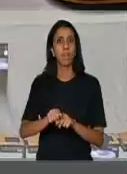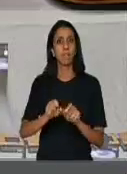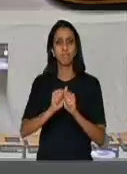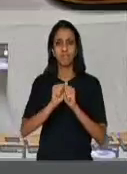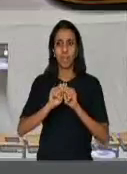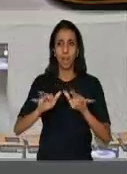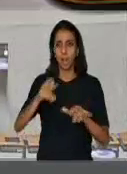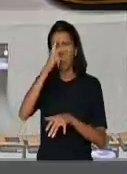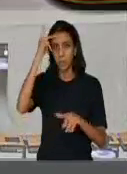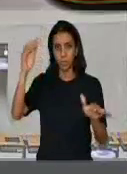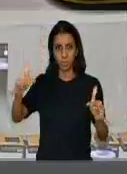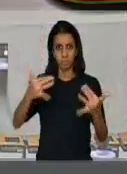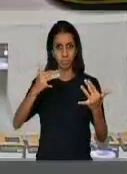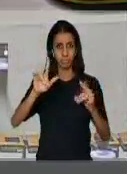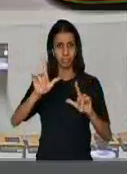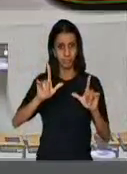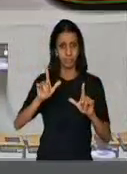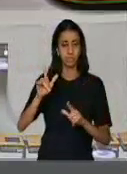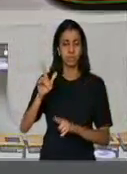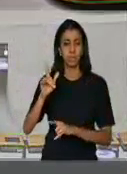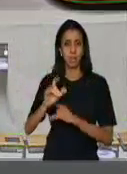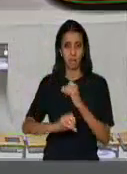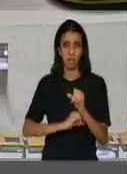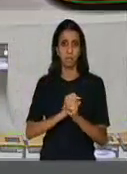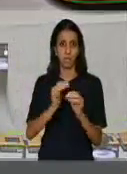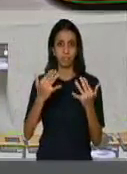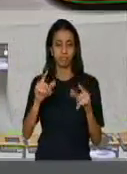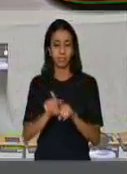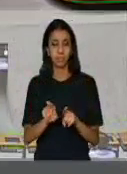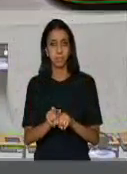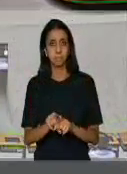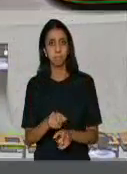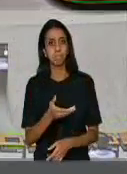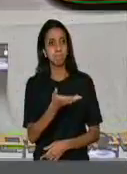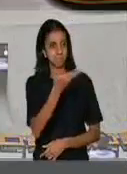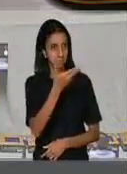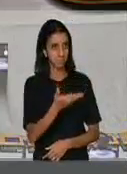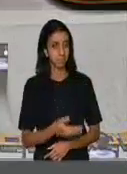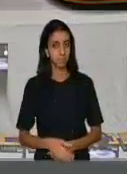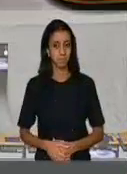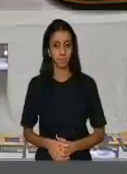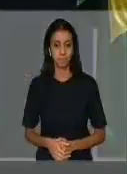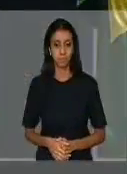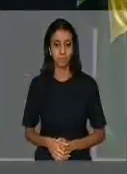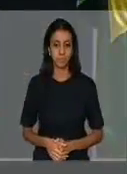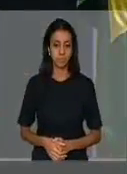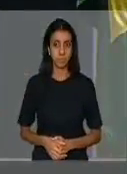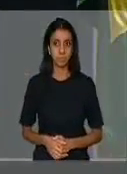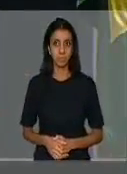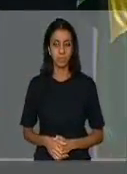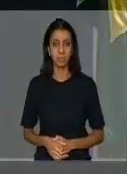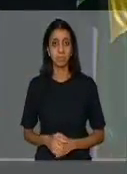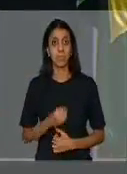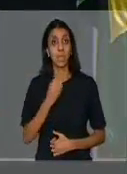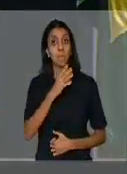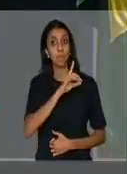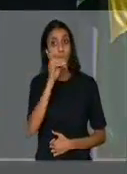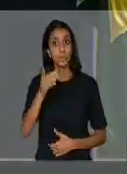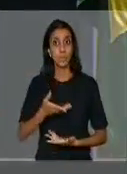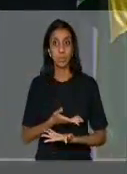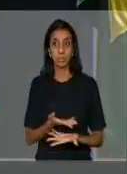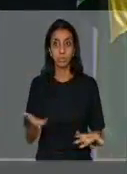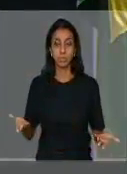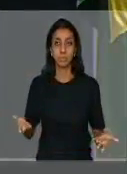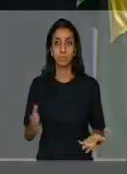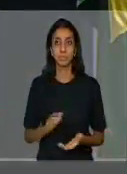no meio de comunicação. Deputado Mauro, V. Exª tem a palavra. Primeiramente, muito bom dia a todos, que ainda